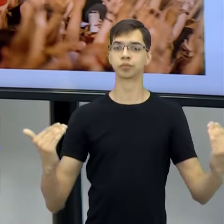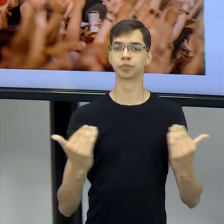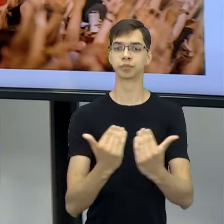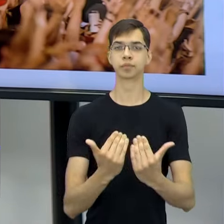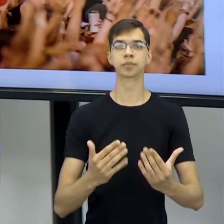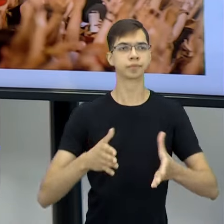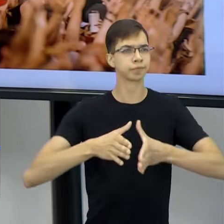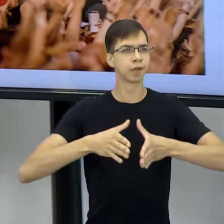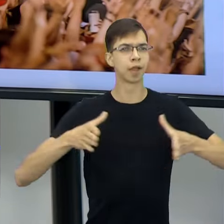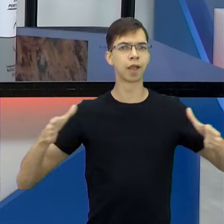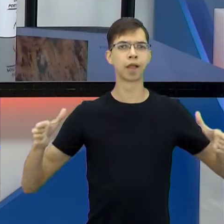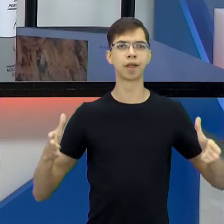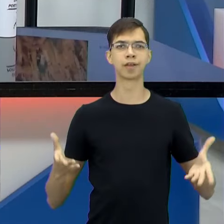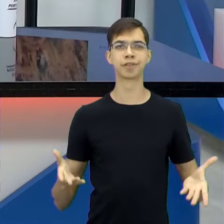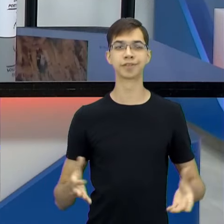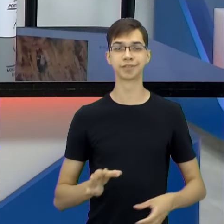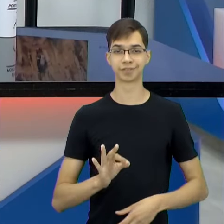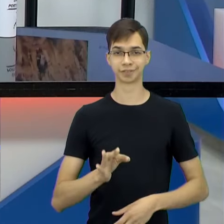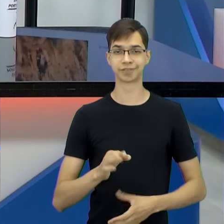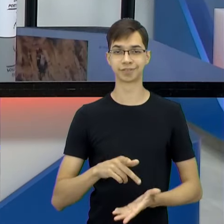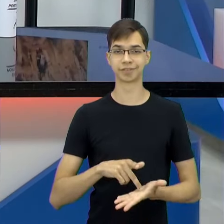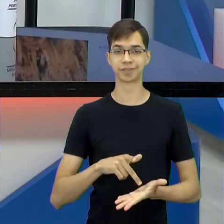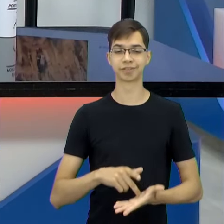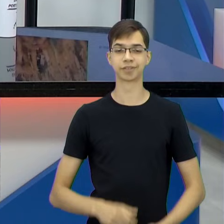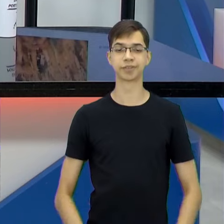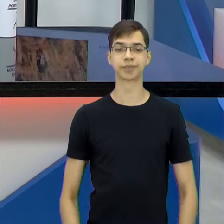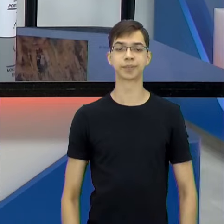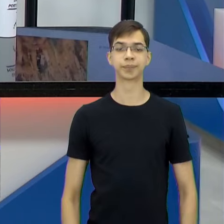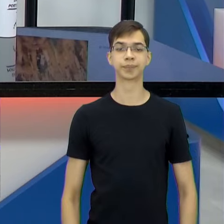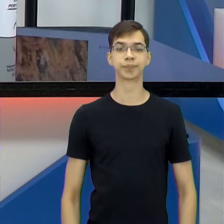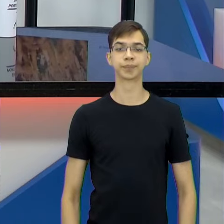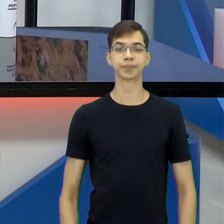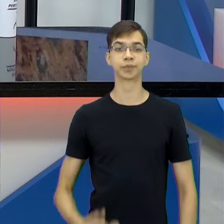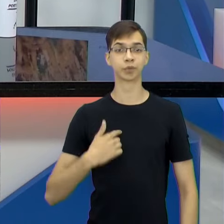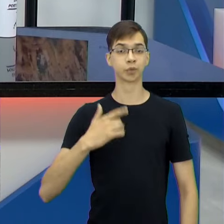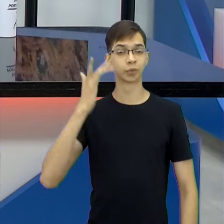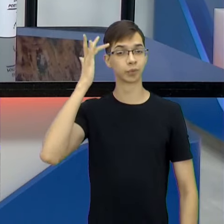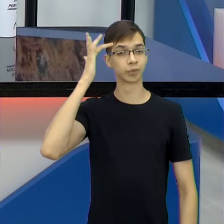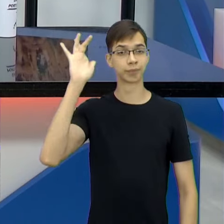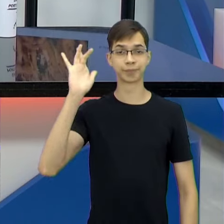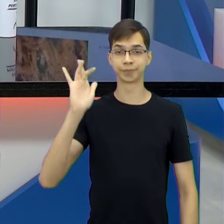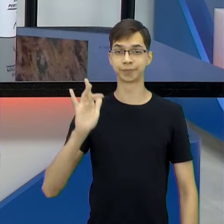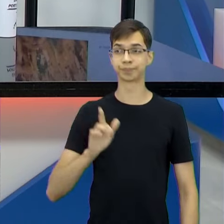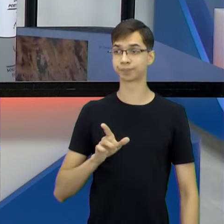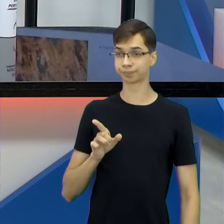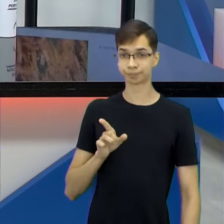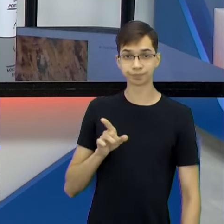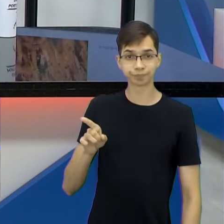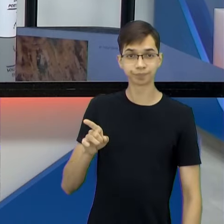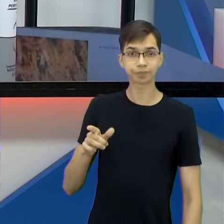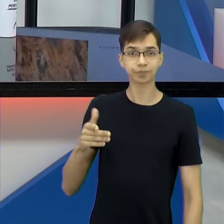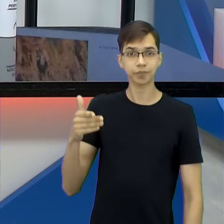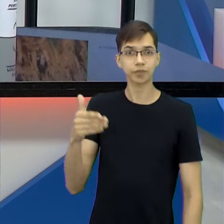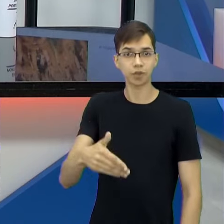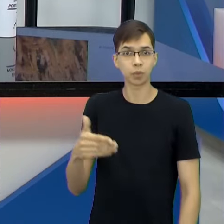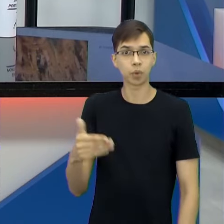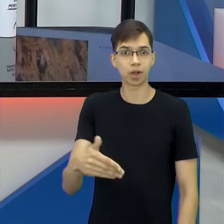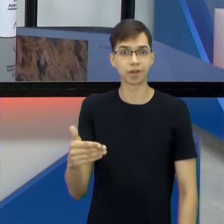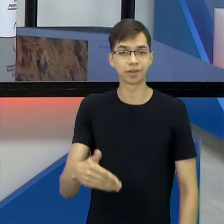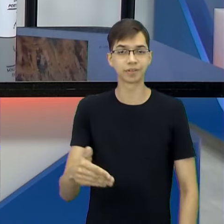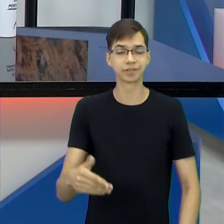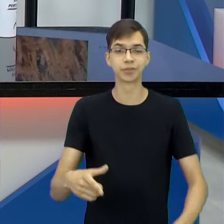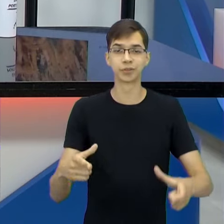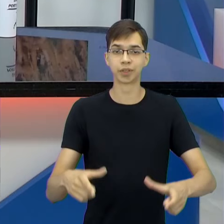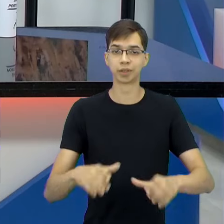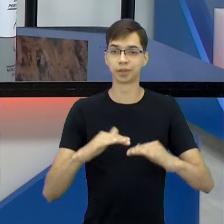do campo, né? E aí, vou falar para vocês, se for lá agora, eu não sabia disso, porque você tinha que estar durante o estádio, né? Vou perguntar. Vou perguntar.